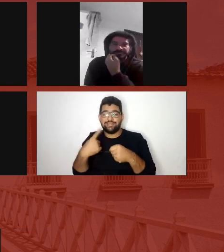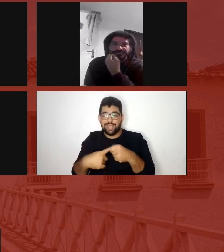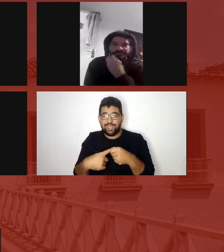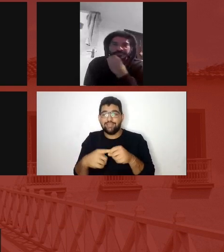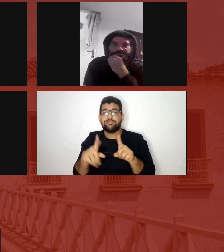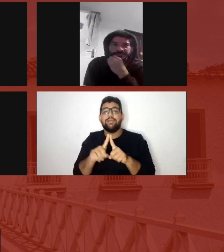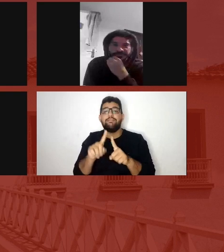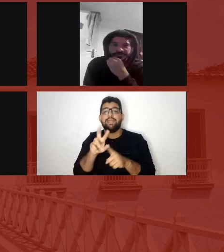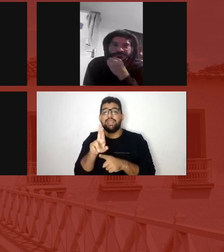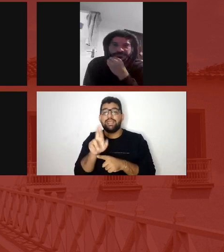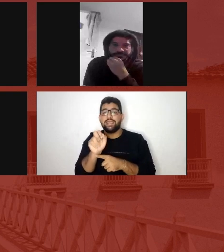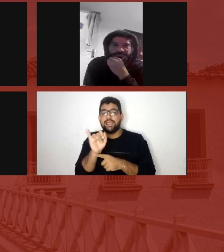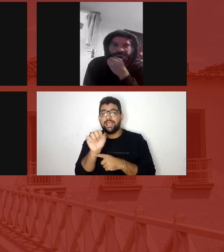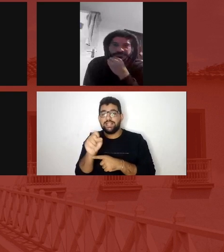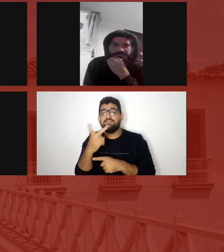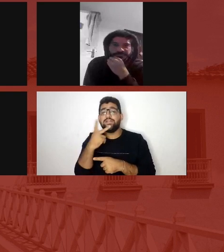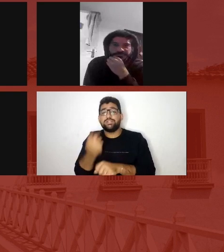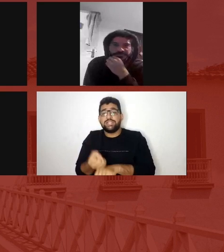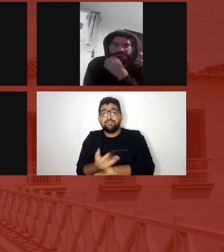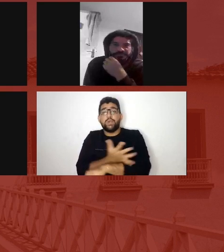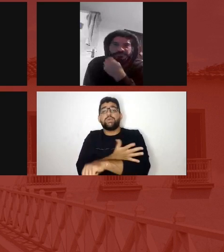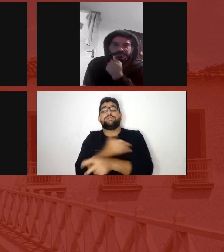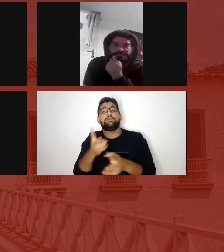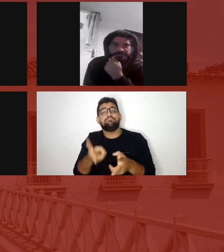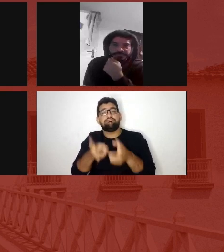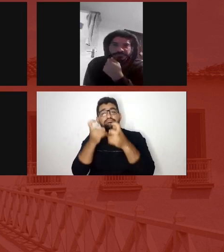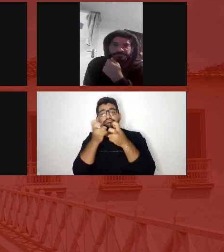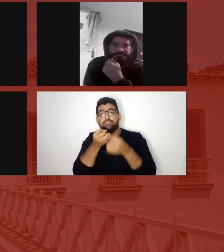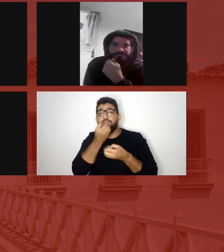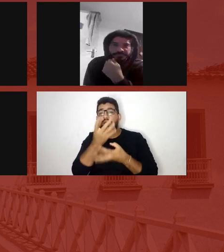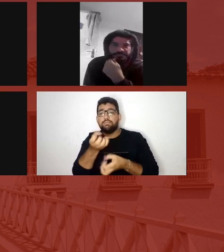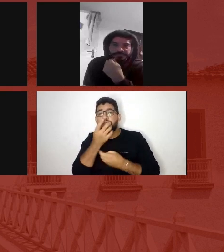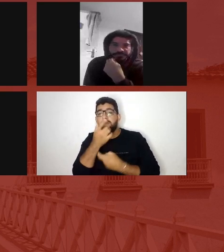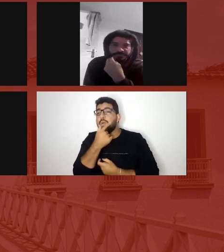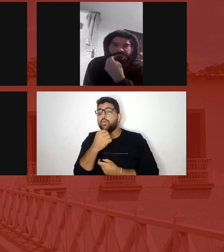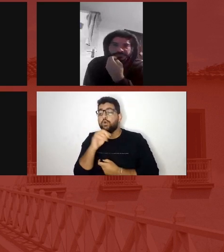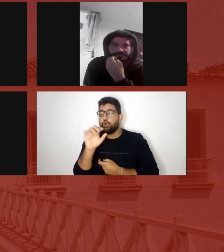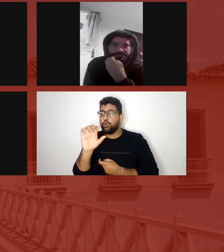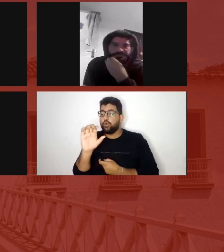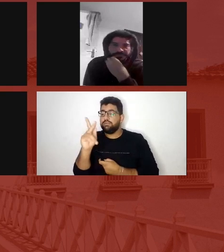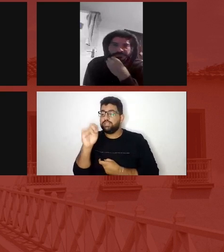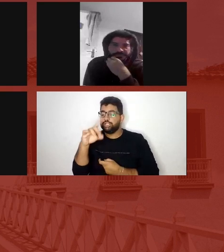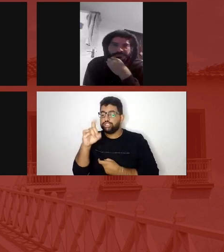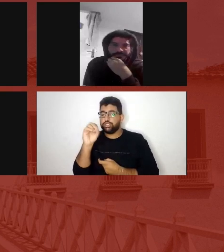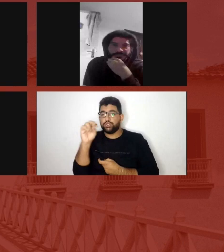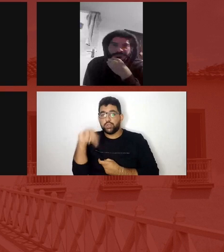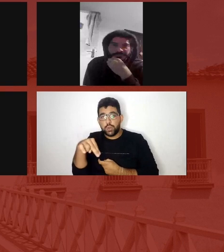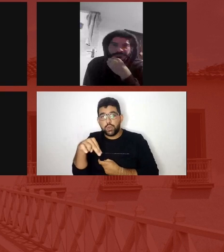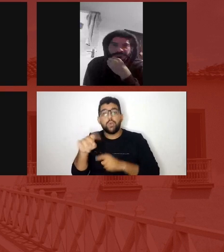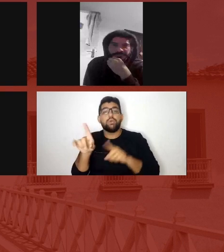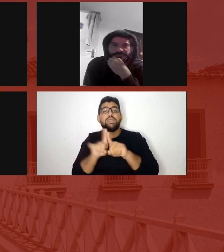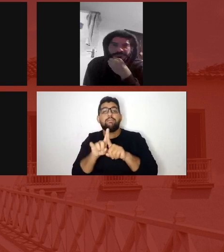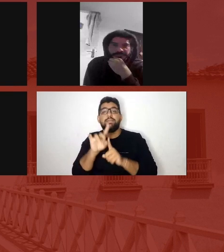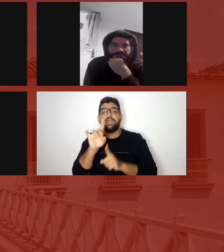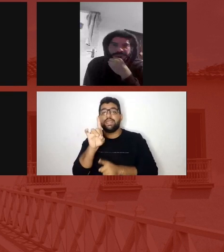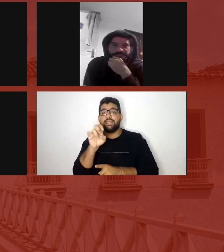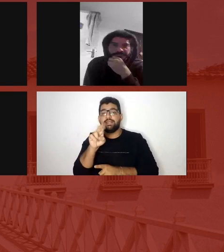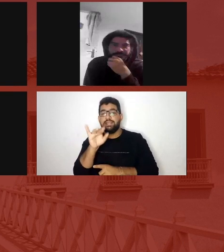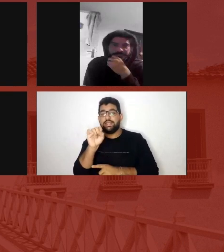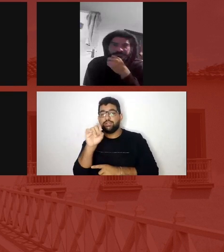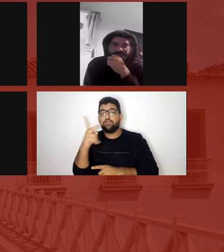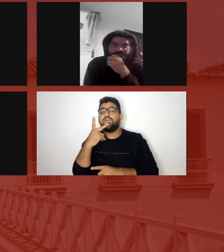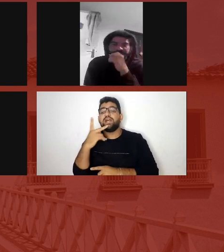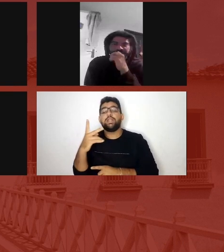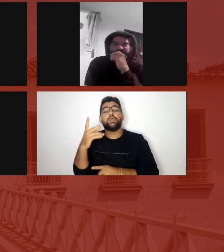que é emoção ouvir o depoimento do querido Chandó, o Denison, bela canção Chandó, ele